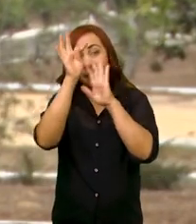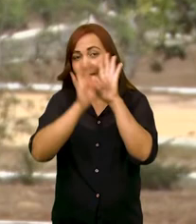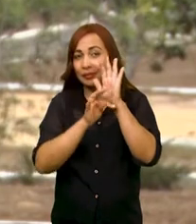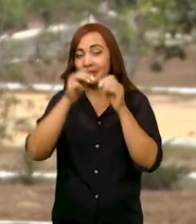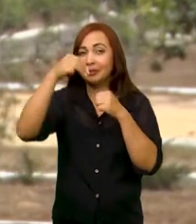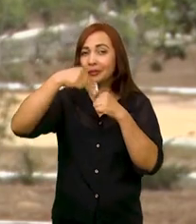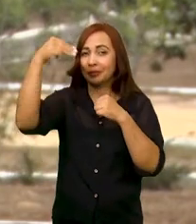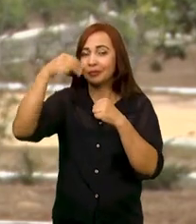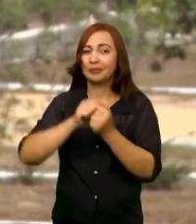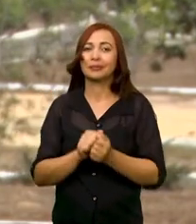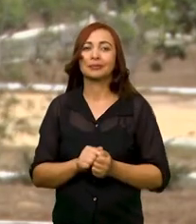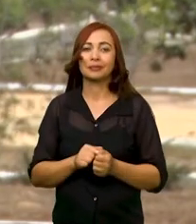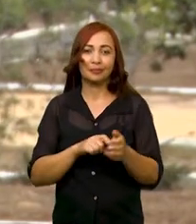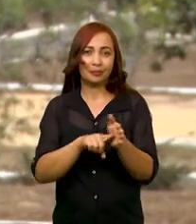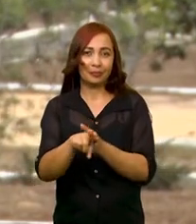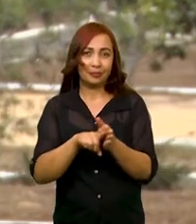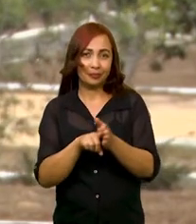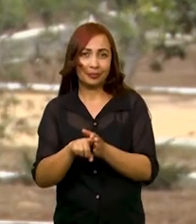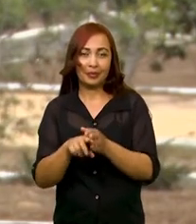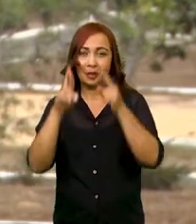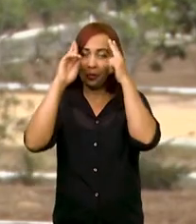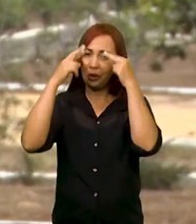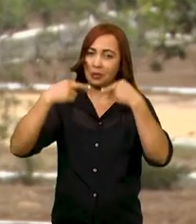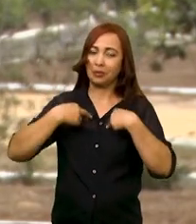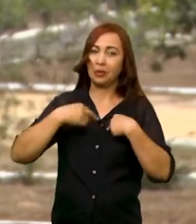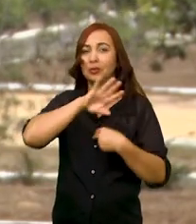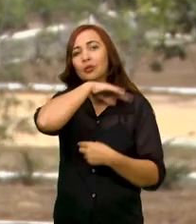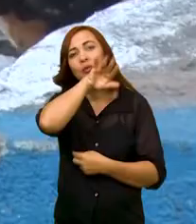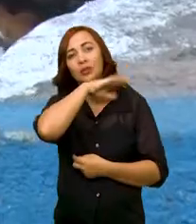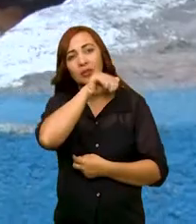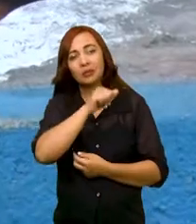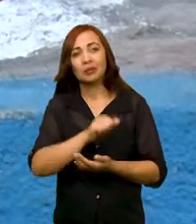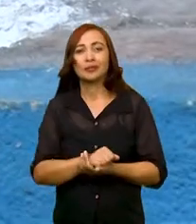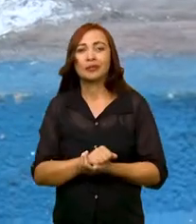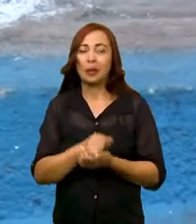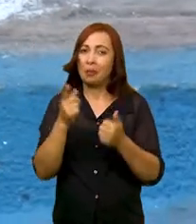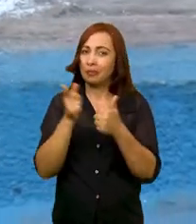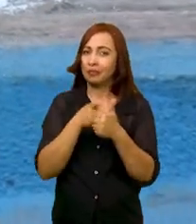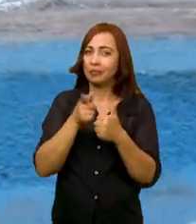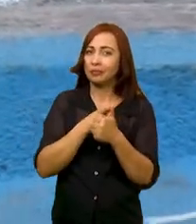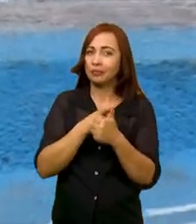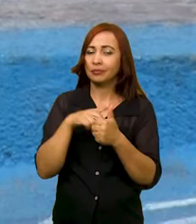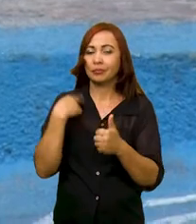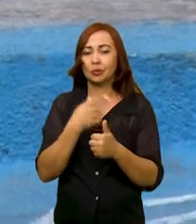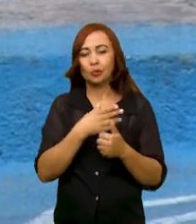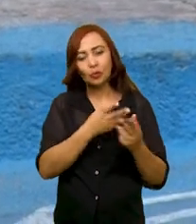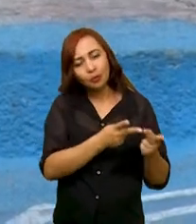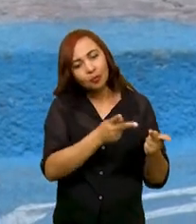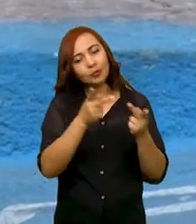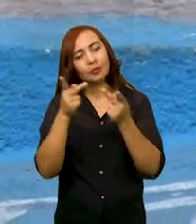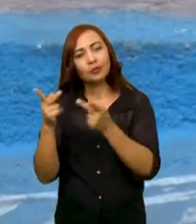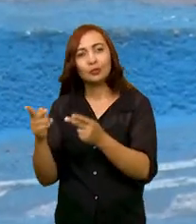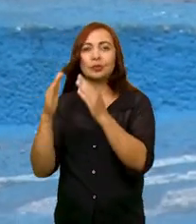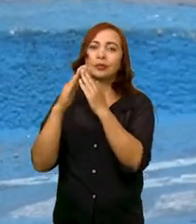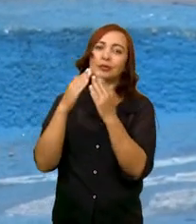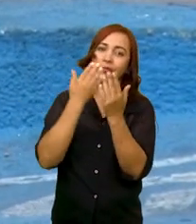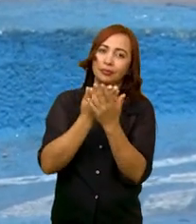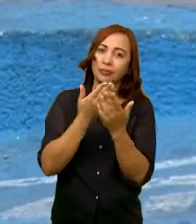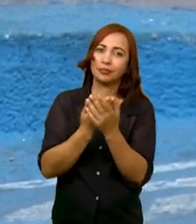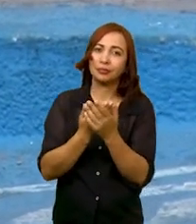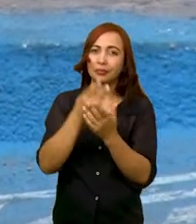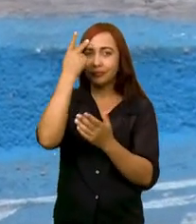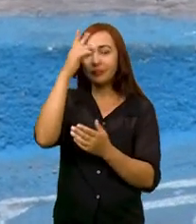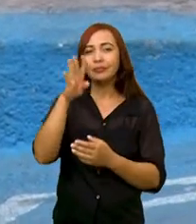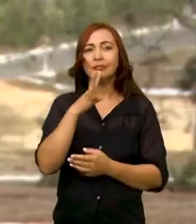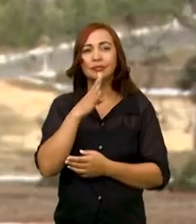necessário desenvolver essa pesquisa para a dissertação do mestrado. É uma pesquisa e intervenção. O nosso tema é o respeito aos